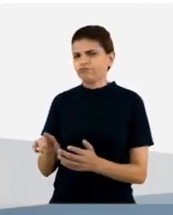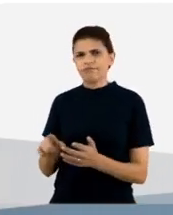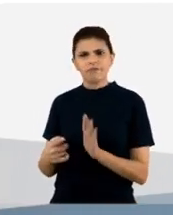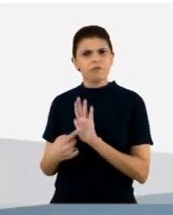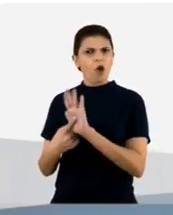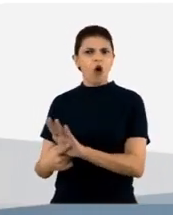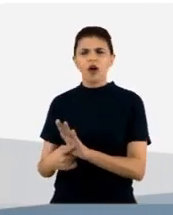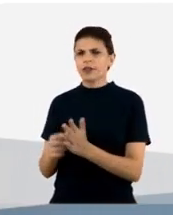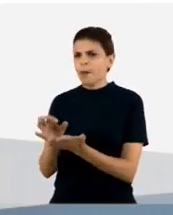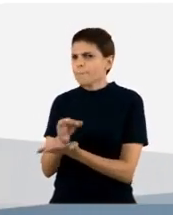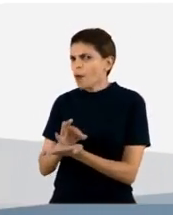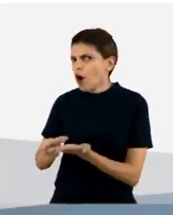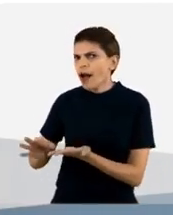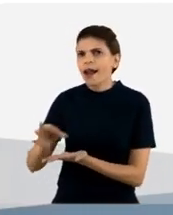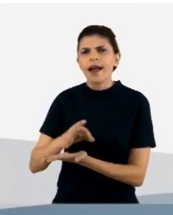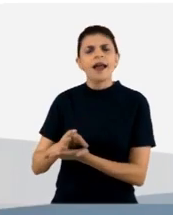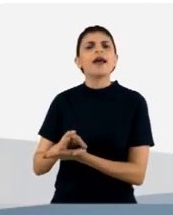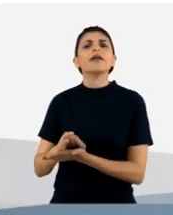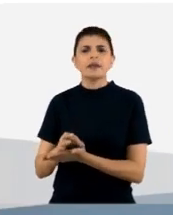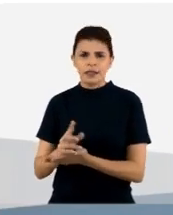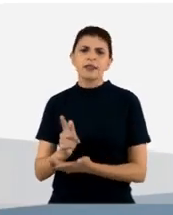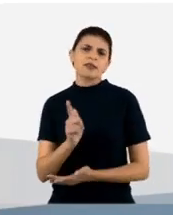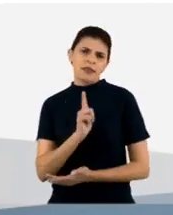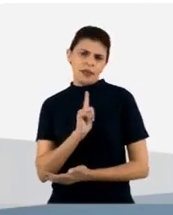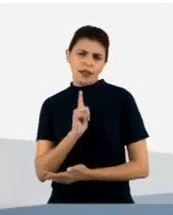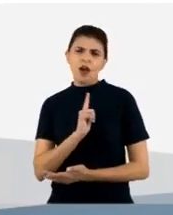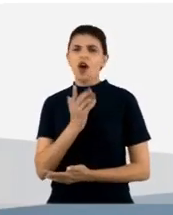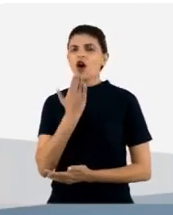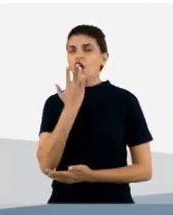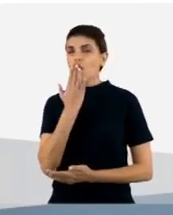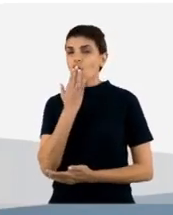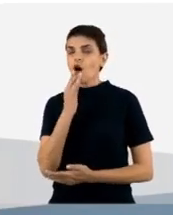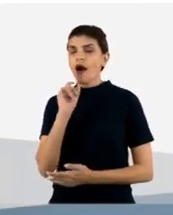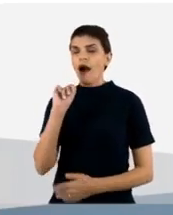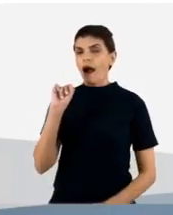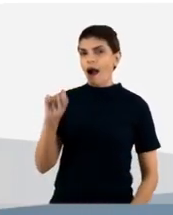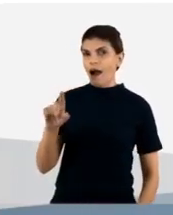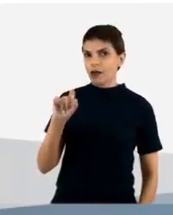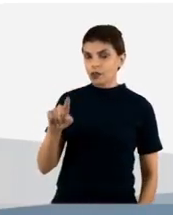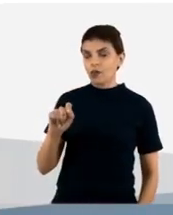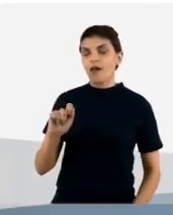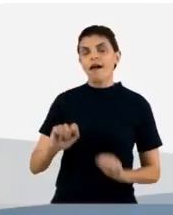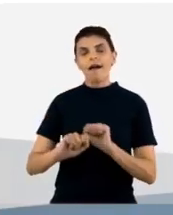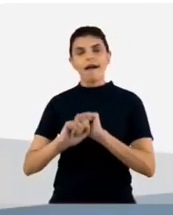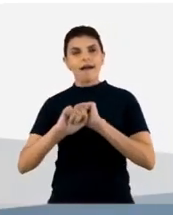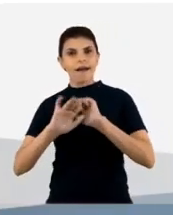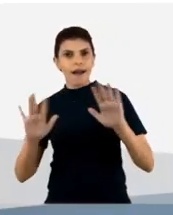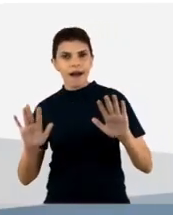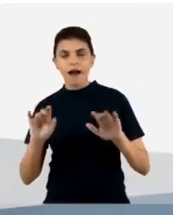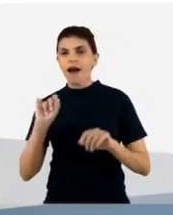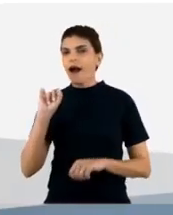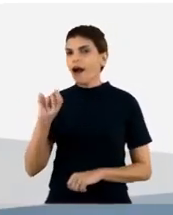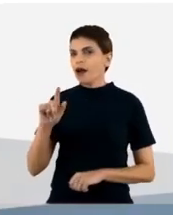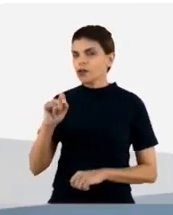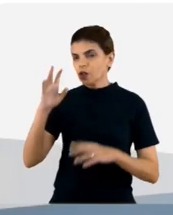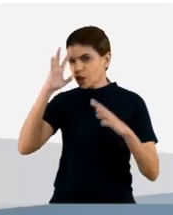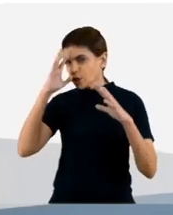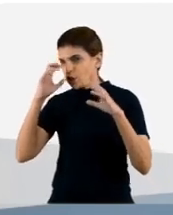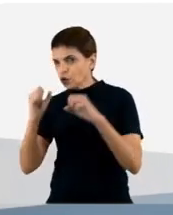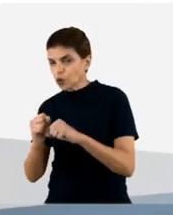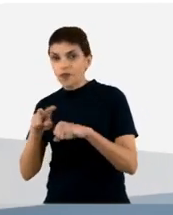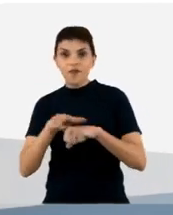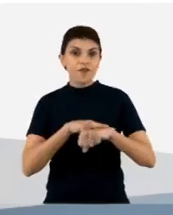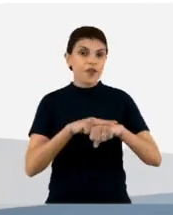expositor dessas moléculas. Então, aqui nós temos azul clara e azul escuro, verde clara e verde escuro, marrom clara e marrom